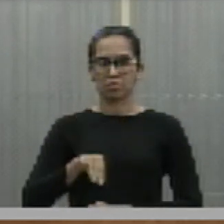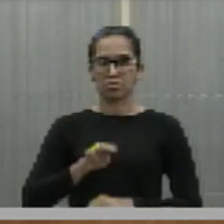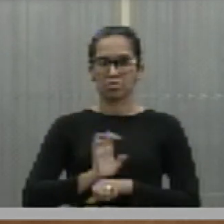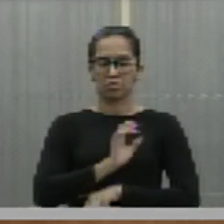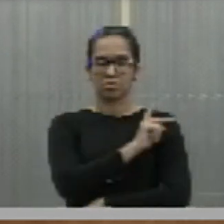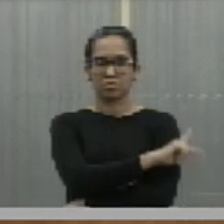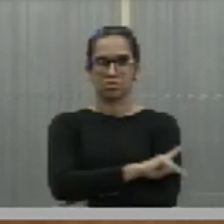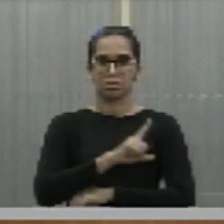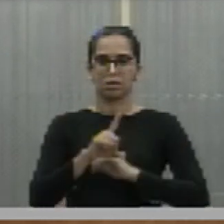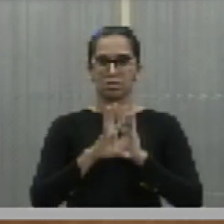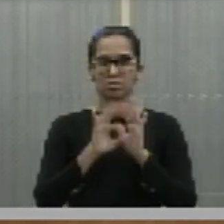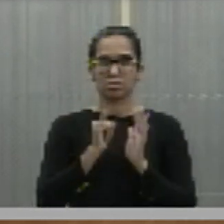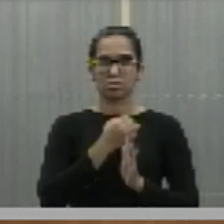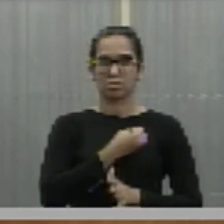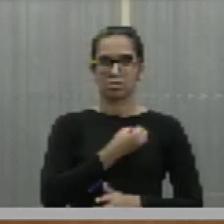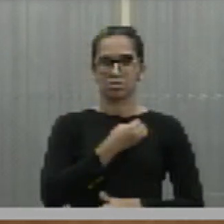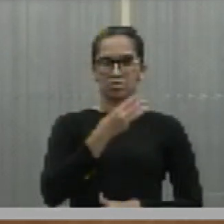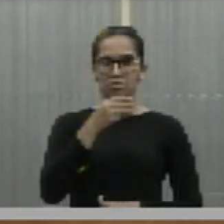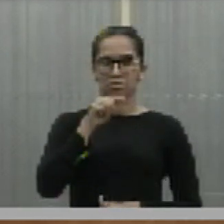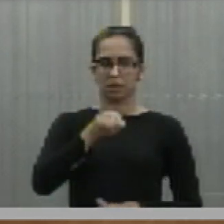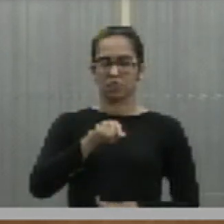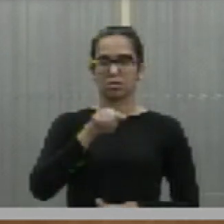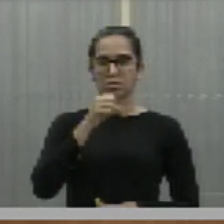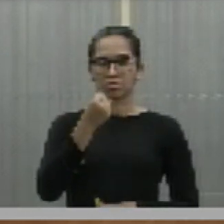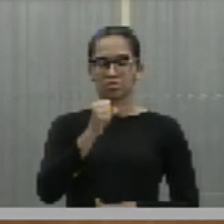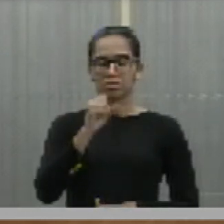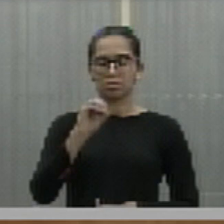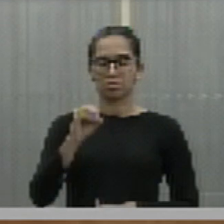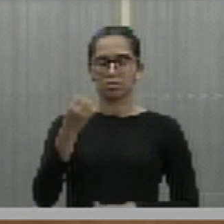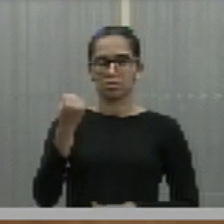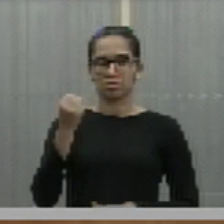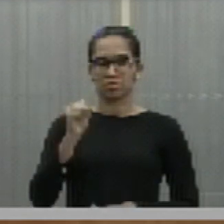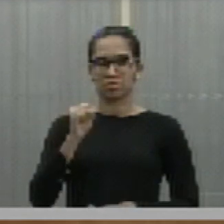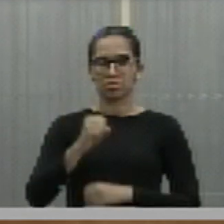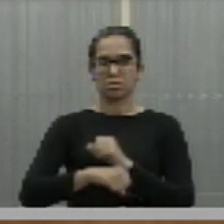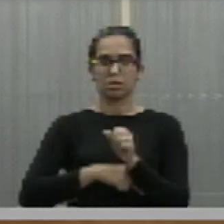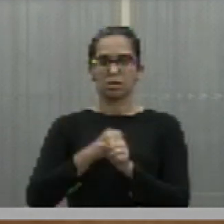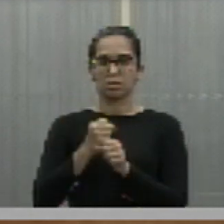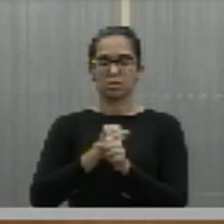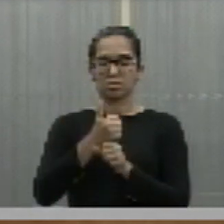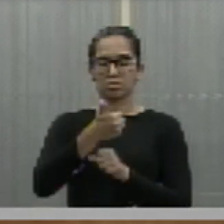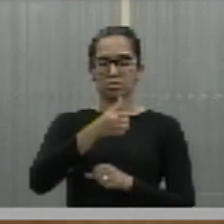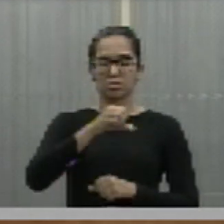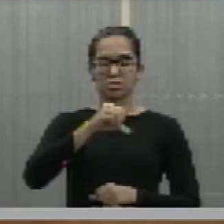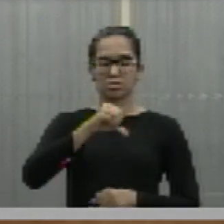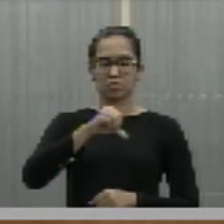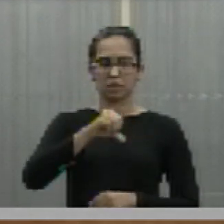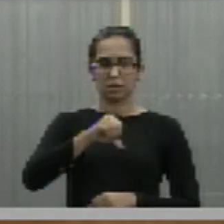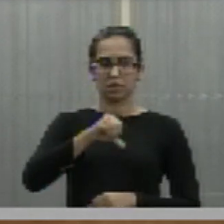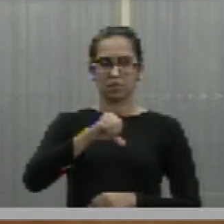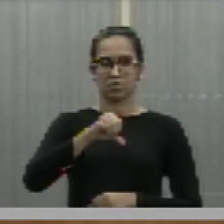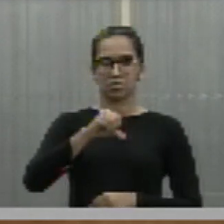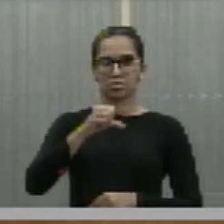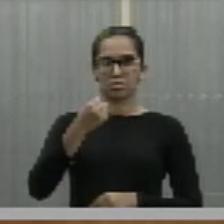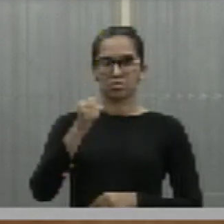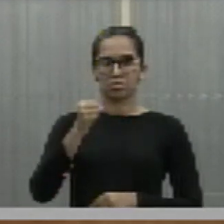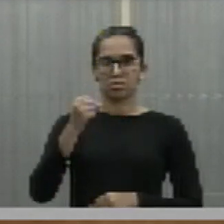.808, de 16 de julho de 1881 e da outras providências.